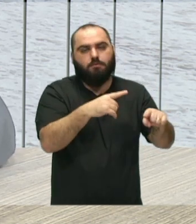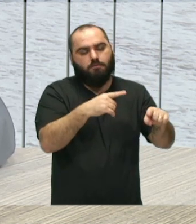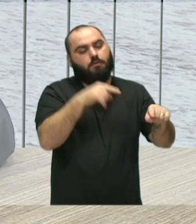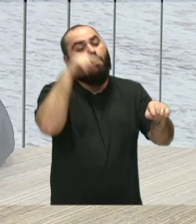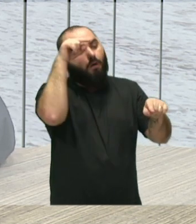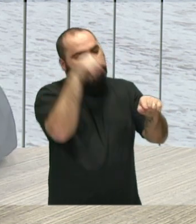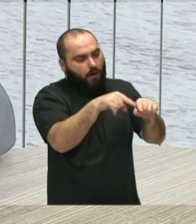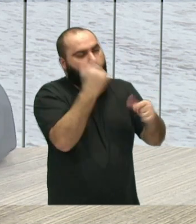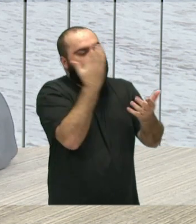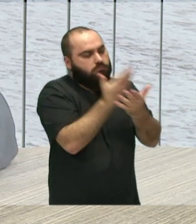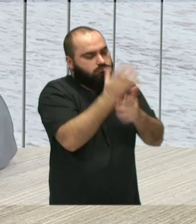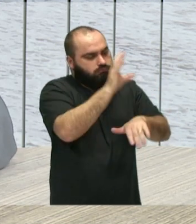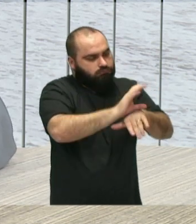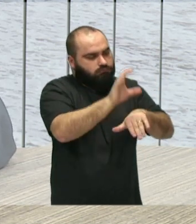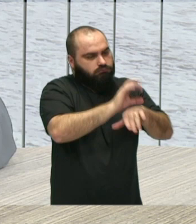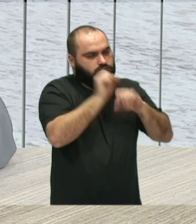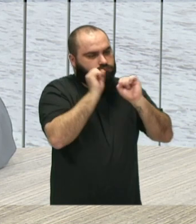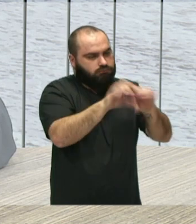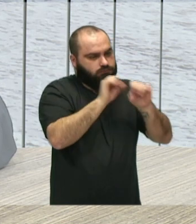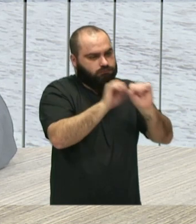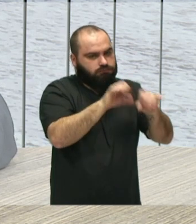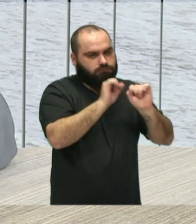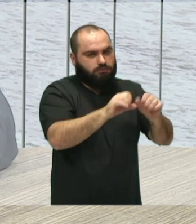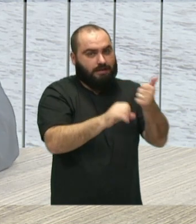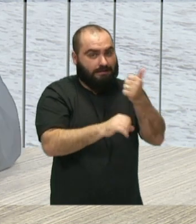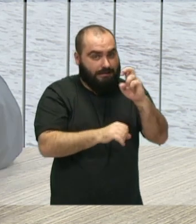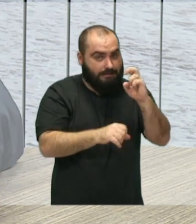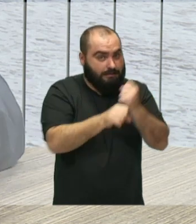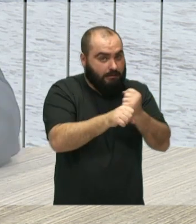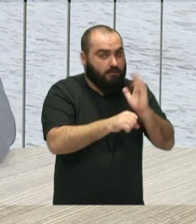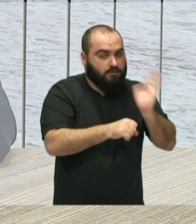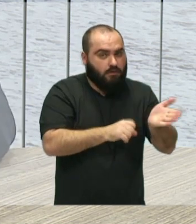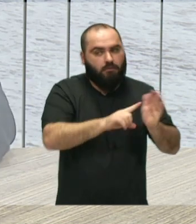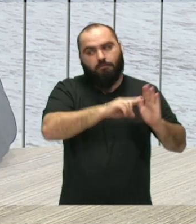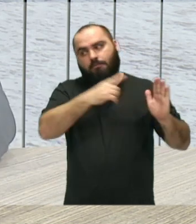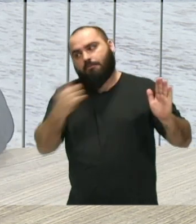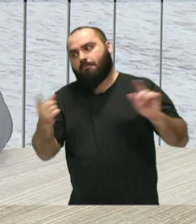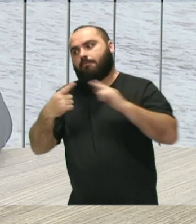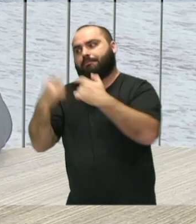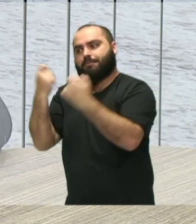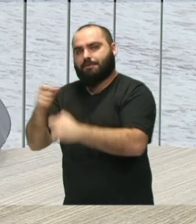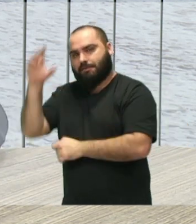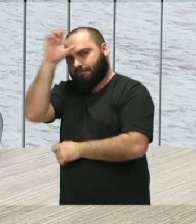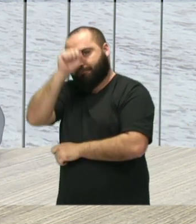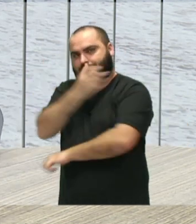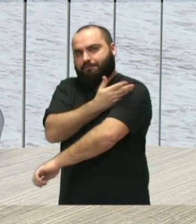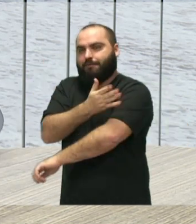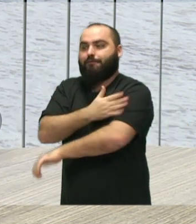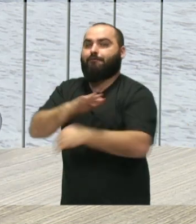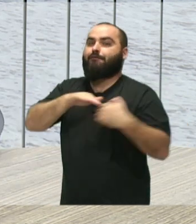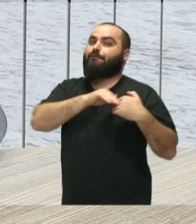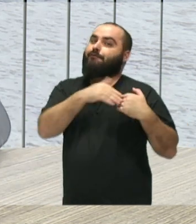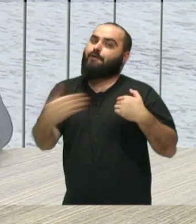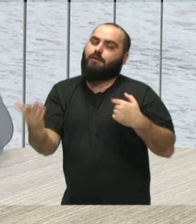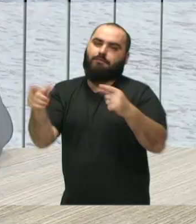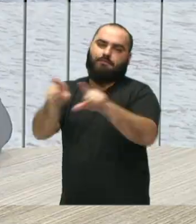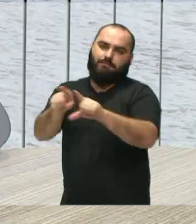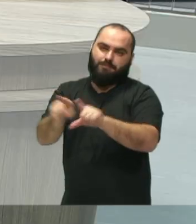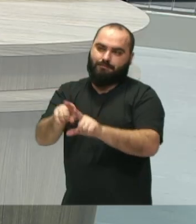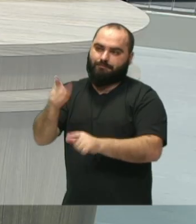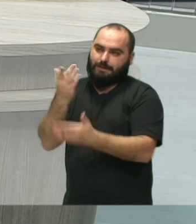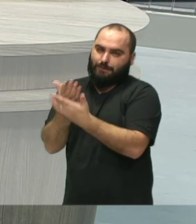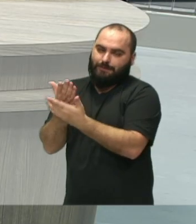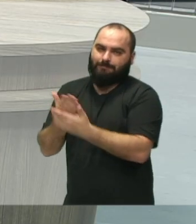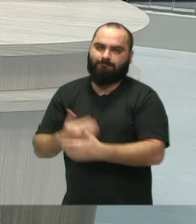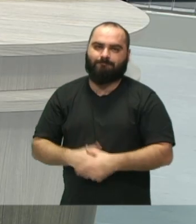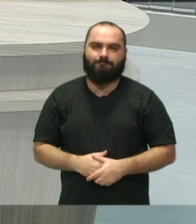claro, da gente. Estamos aí estruturando esse caminho já há 15 anos, mas também depende bastante do aluno em estar se dedicando a estudar o instrumento.